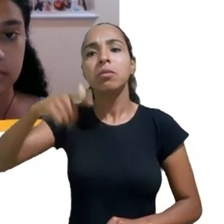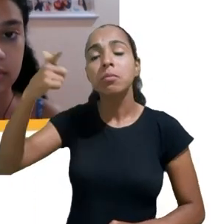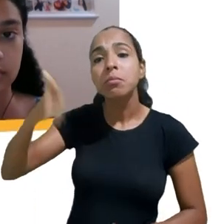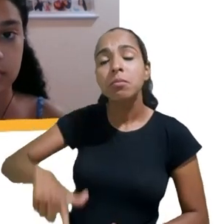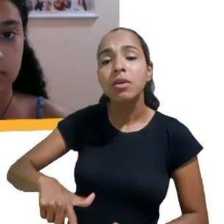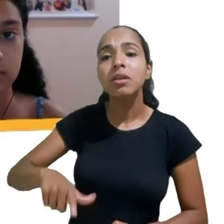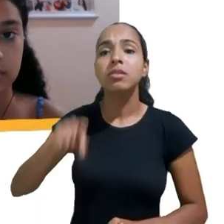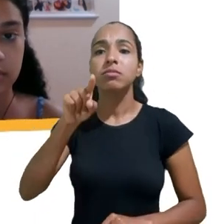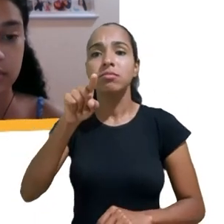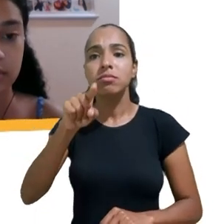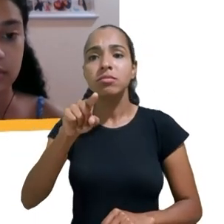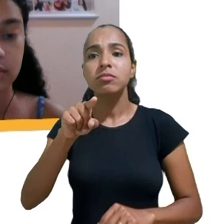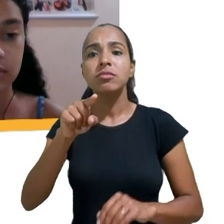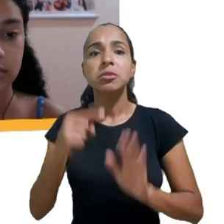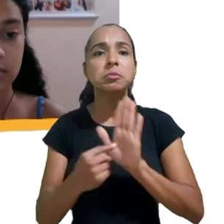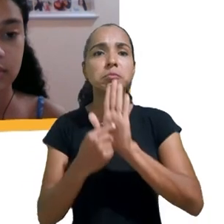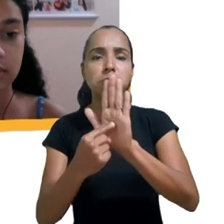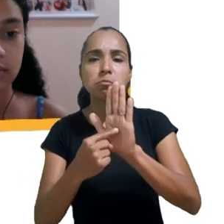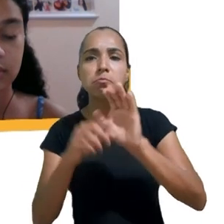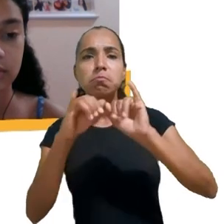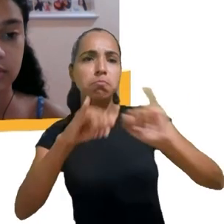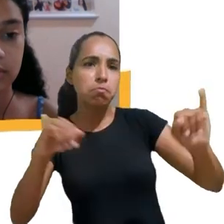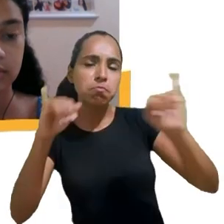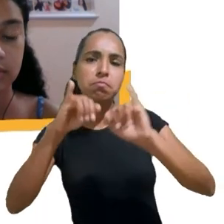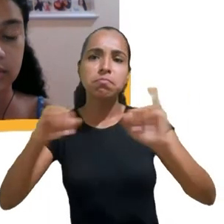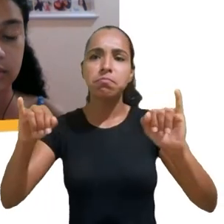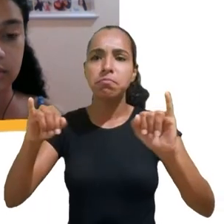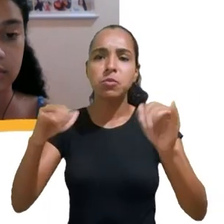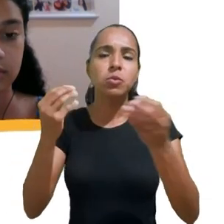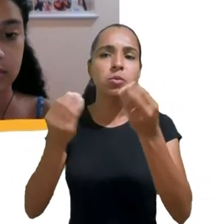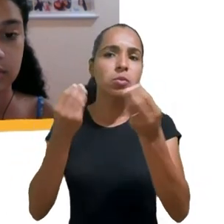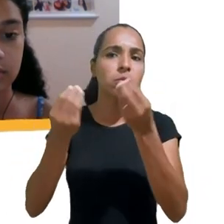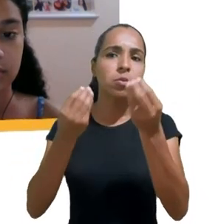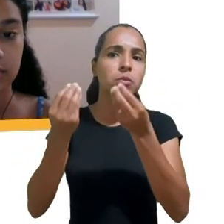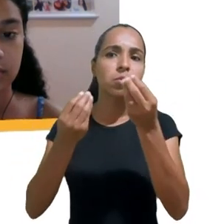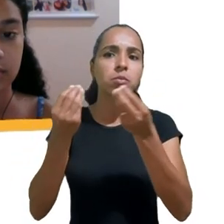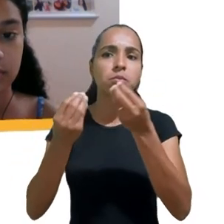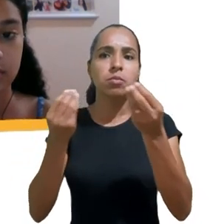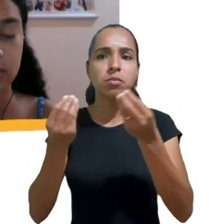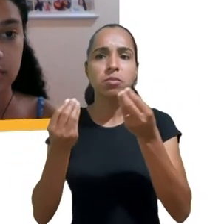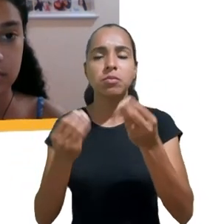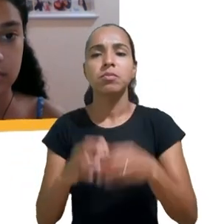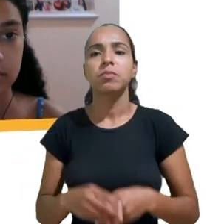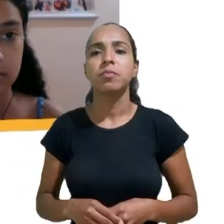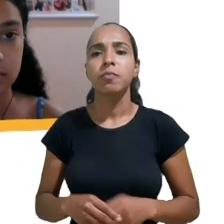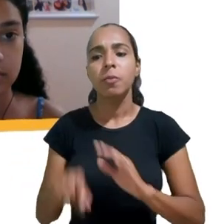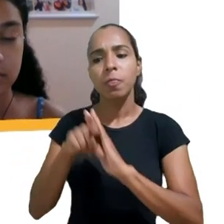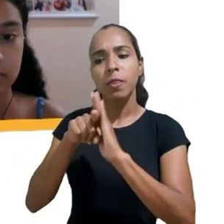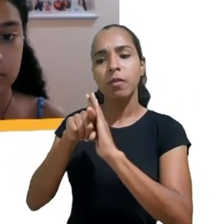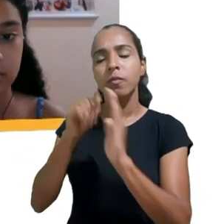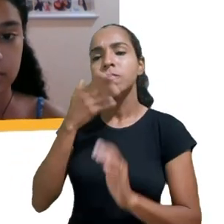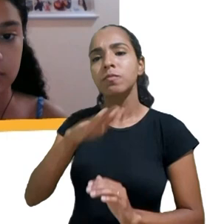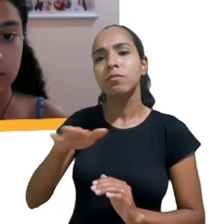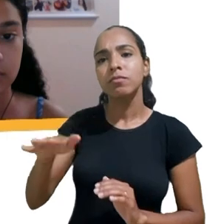hoje e como que ele se relaciona com essa dimensão da exploração comercial infantil. Obrigada.